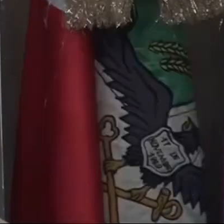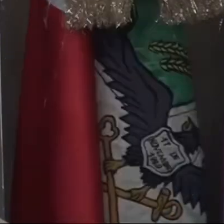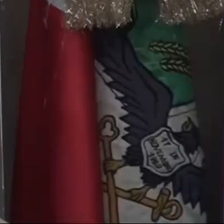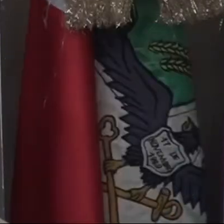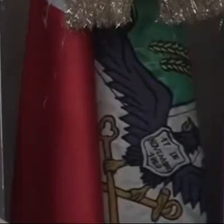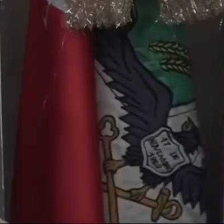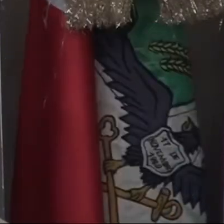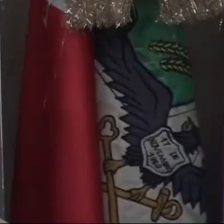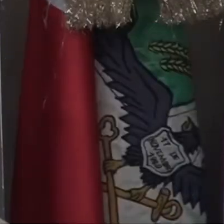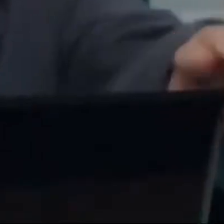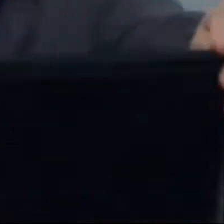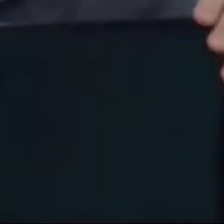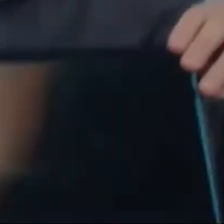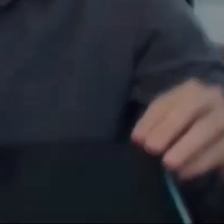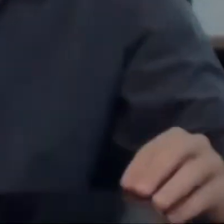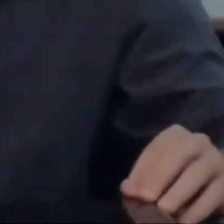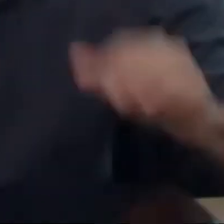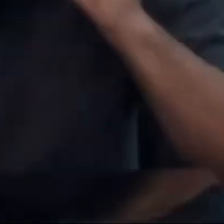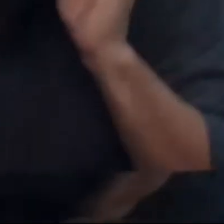É com áudio Henrique